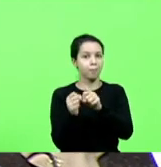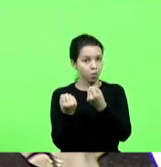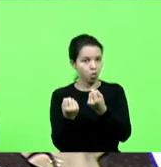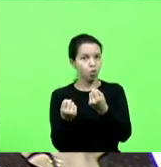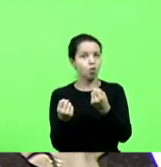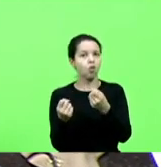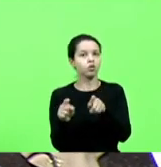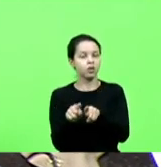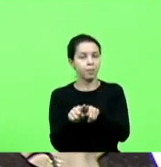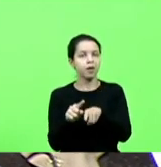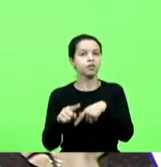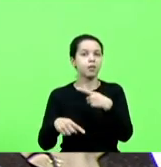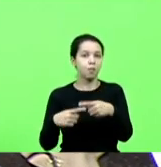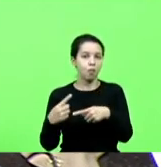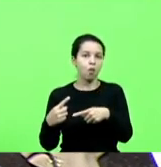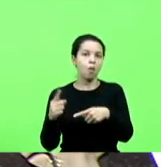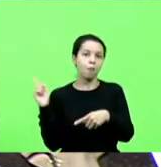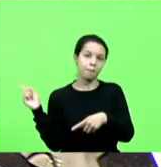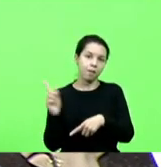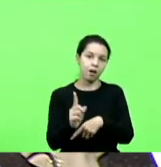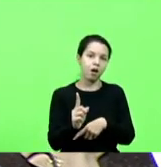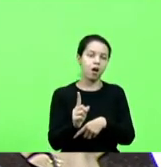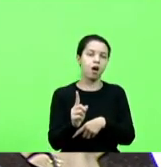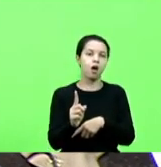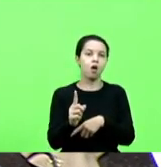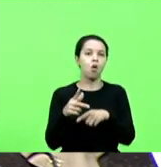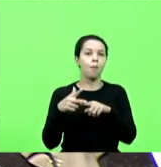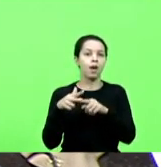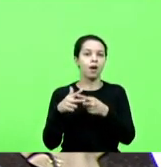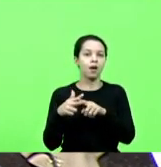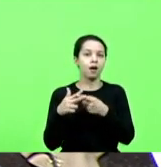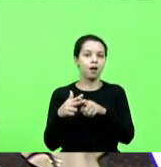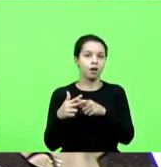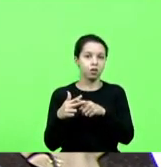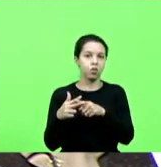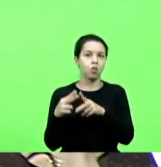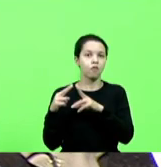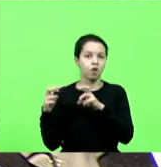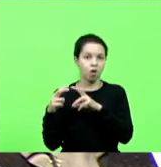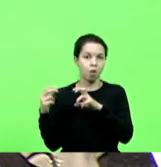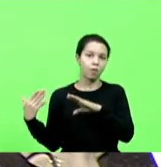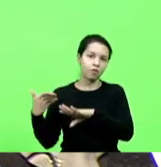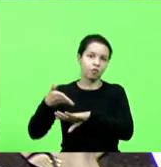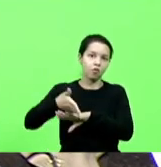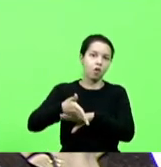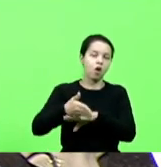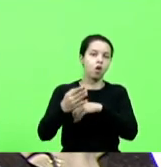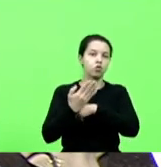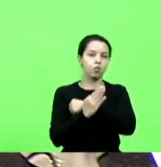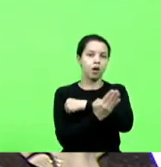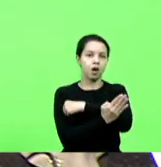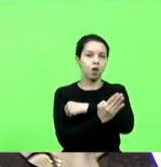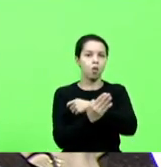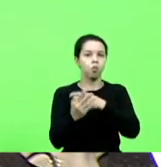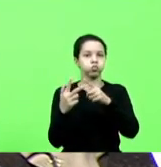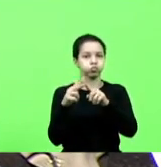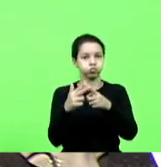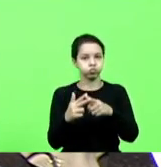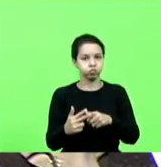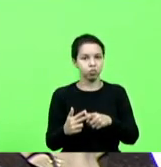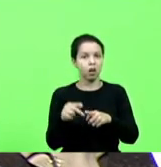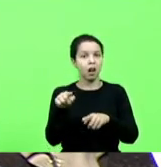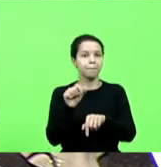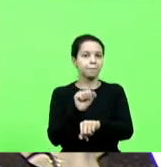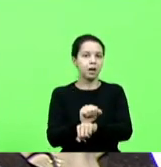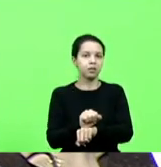foi mandado um mecânico de Florianópolis para arrumar a de Tubarão, que estava parada, e chegou lá,